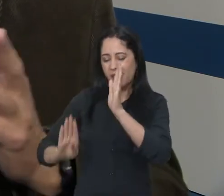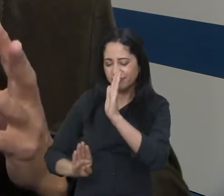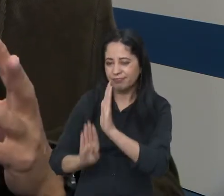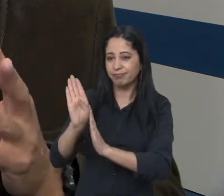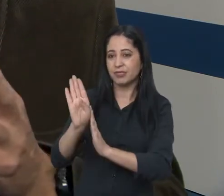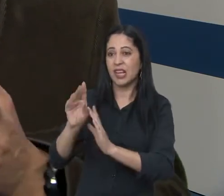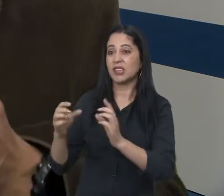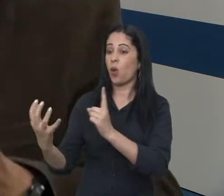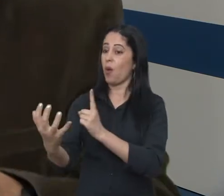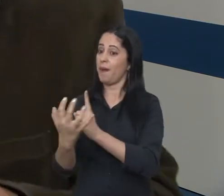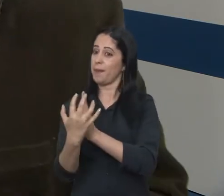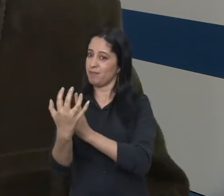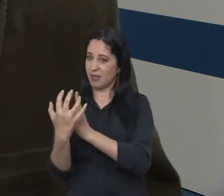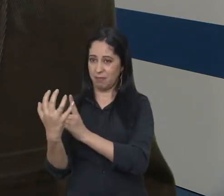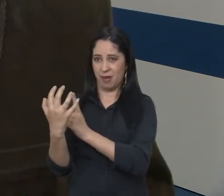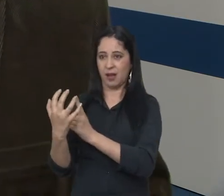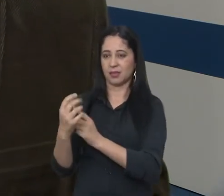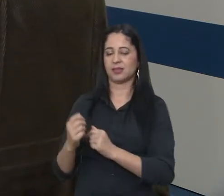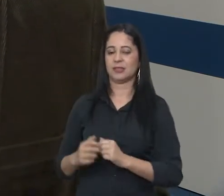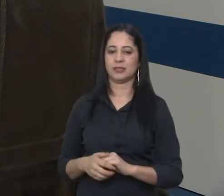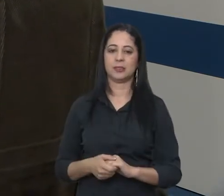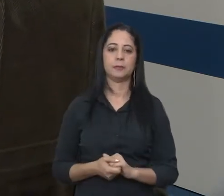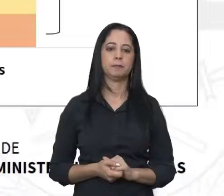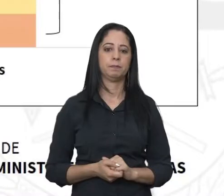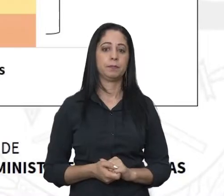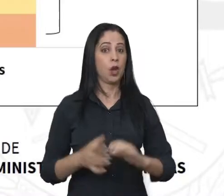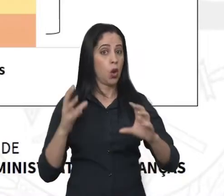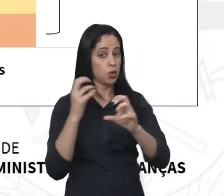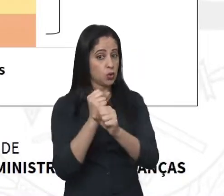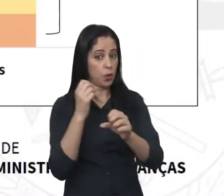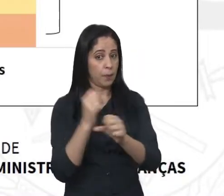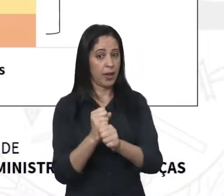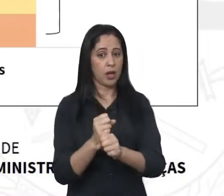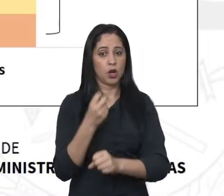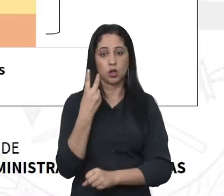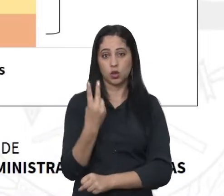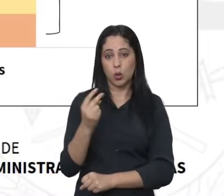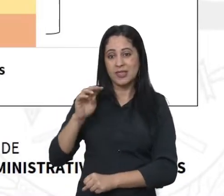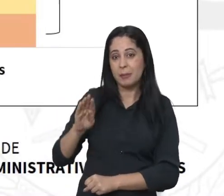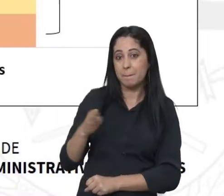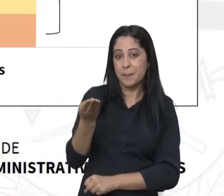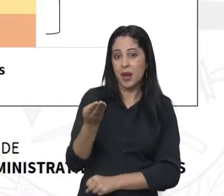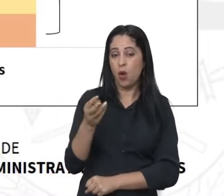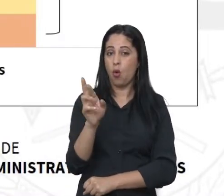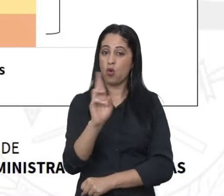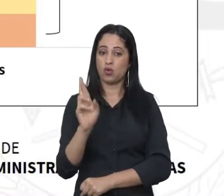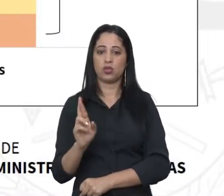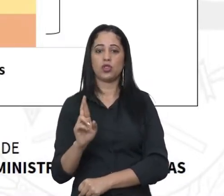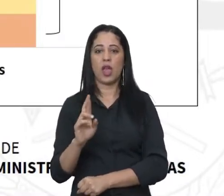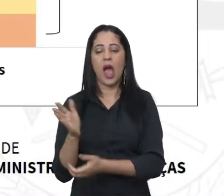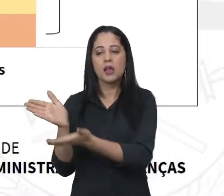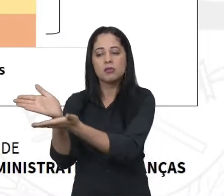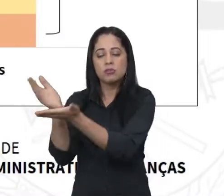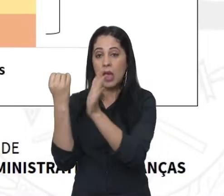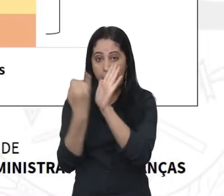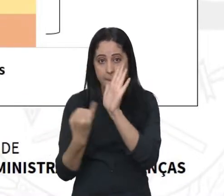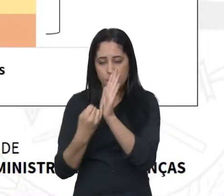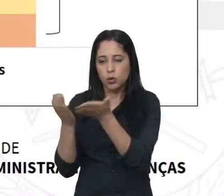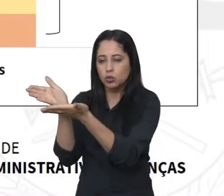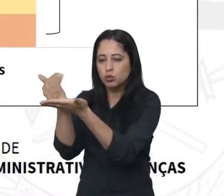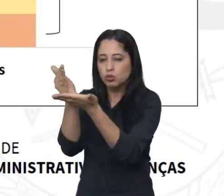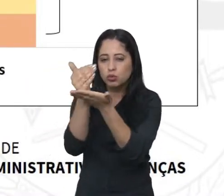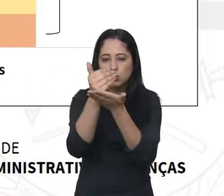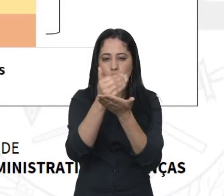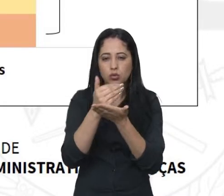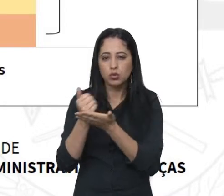Então, isso impacta diretamente nas nossas receitas. Ao todo, pouco mais de R$ 2 bilhões foram arrecadados em